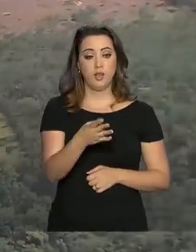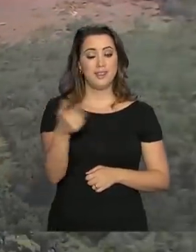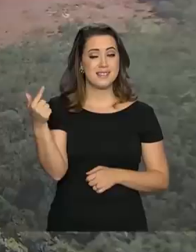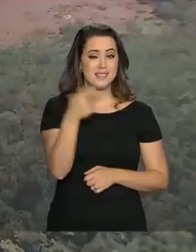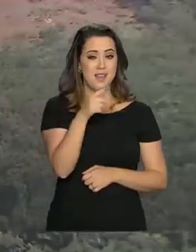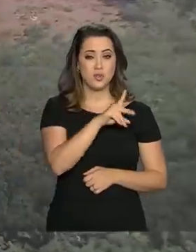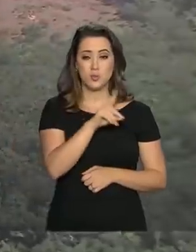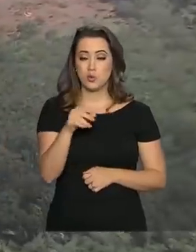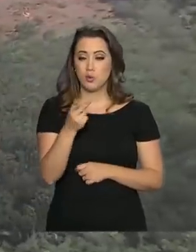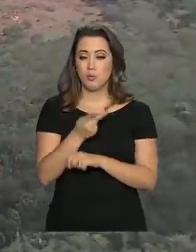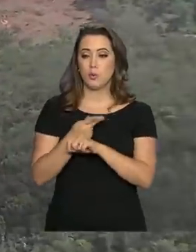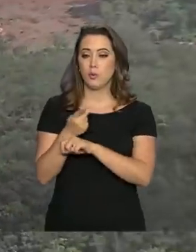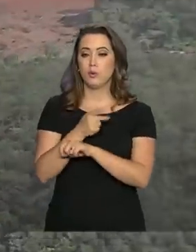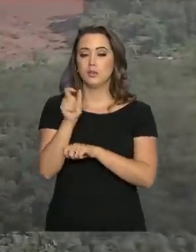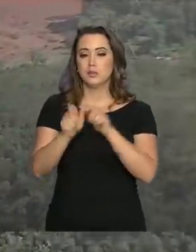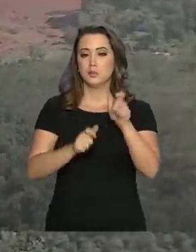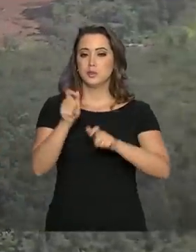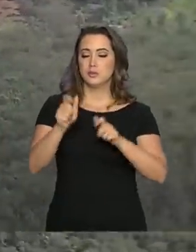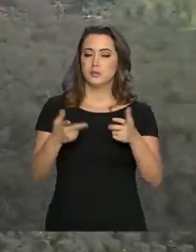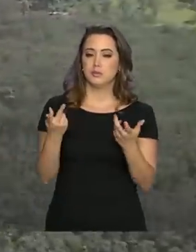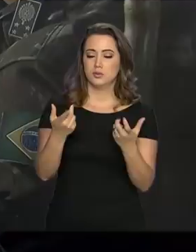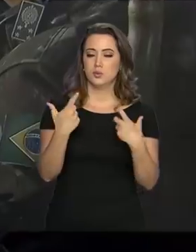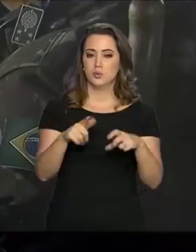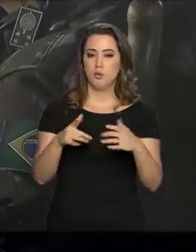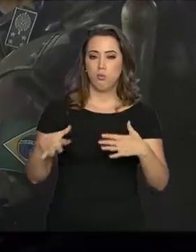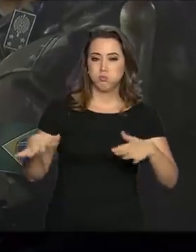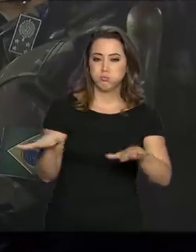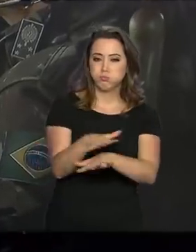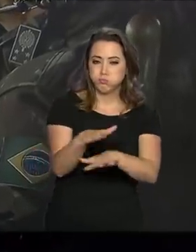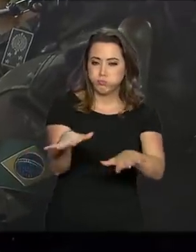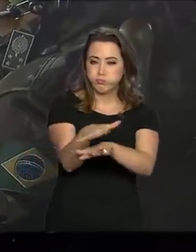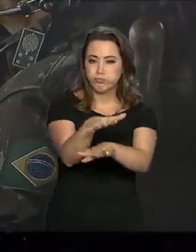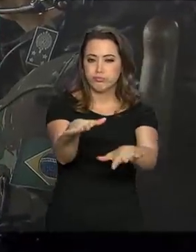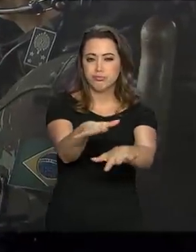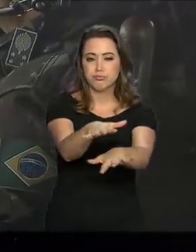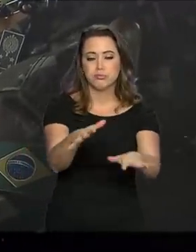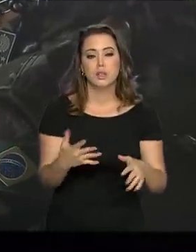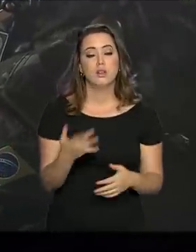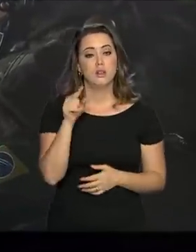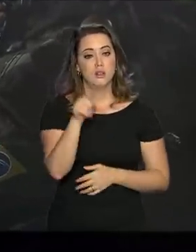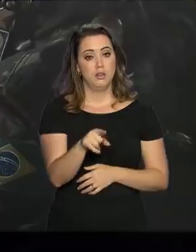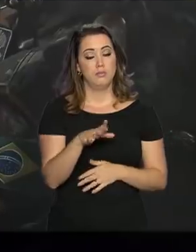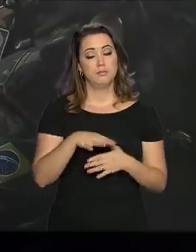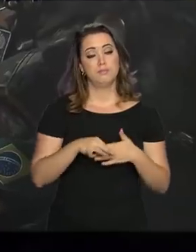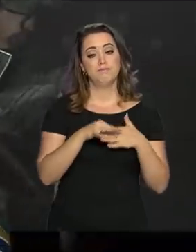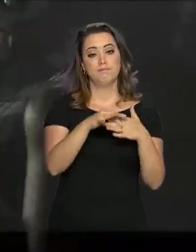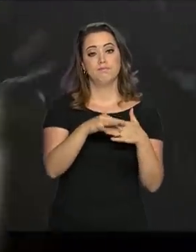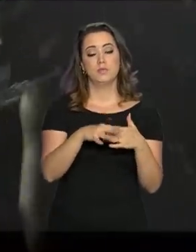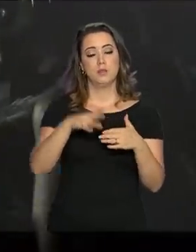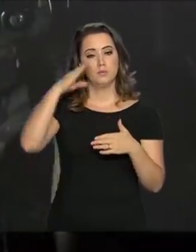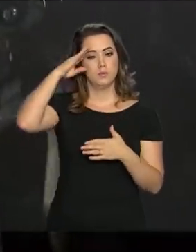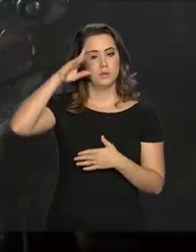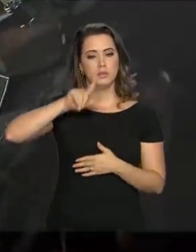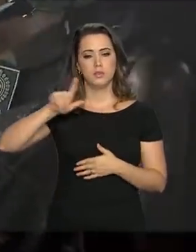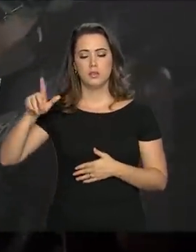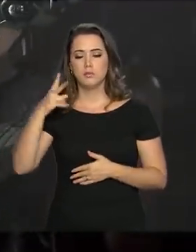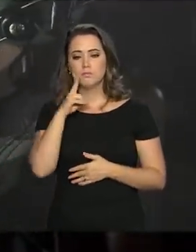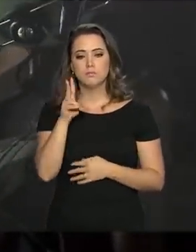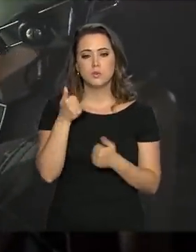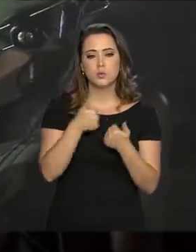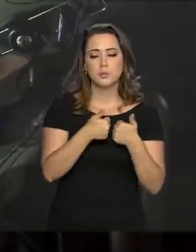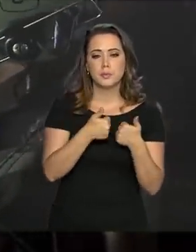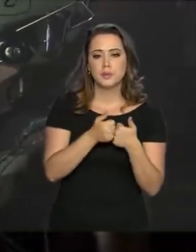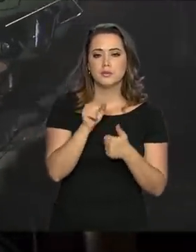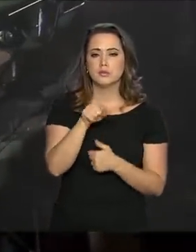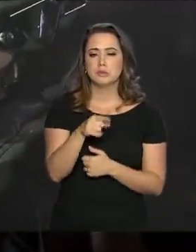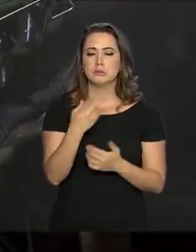desaparecidos no rompimento da barragem do Feijão, em Brumadinho, o comandante militar do Leste, general Braga Neto, foi conferir de perto o